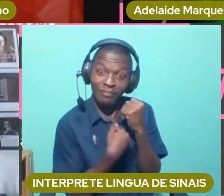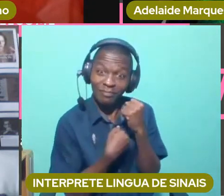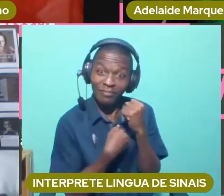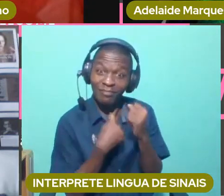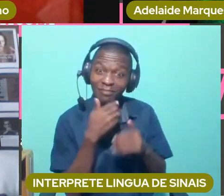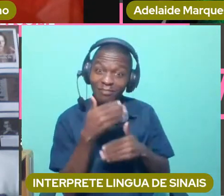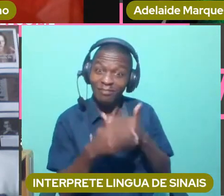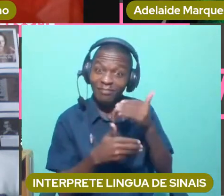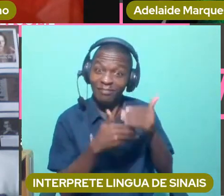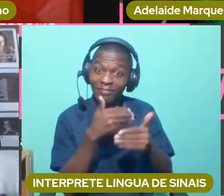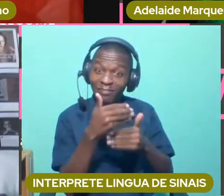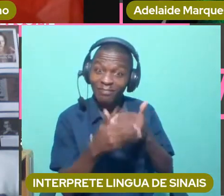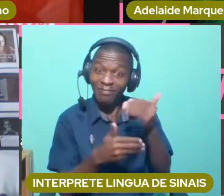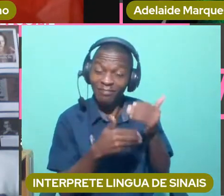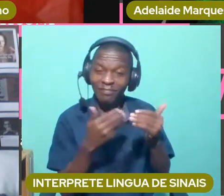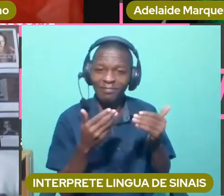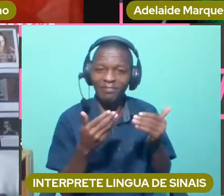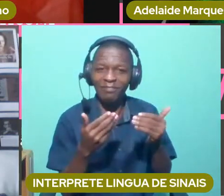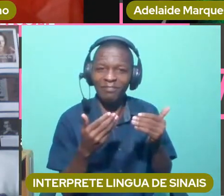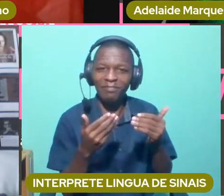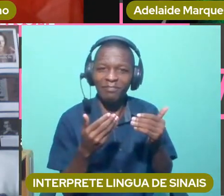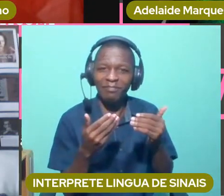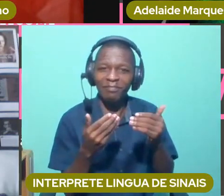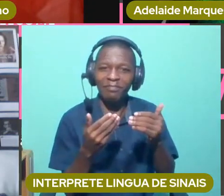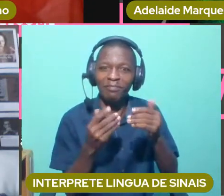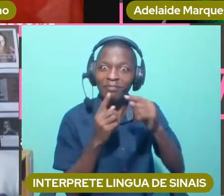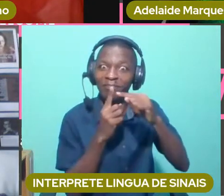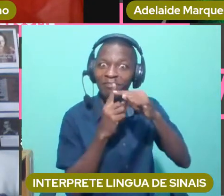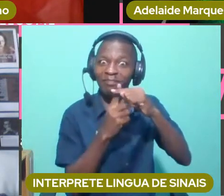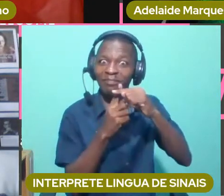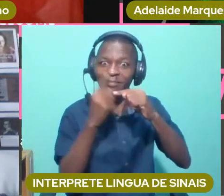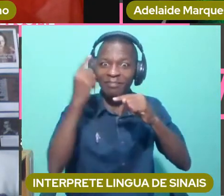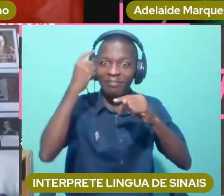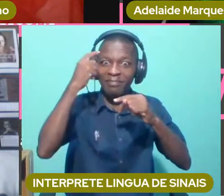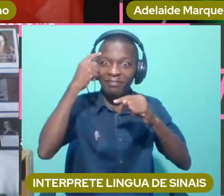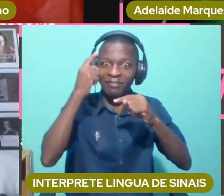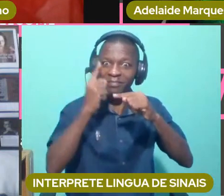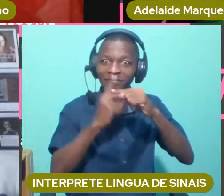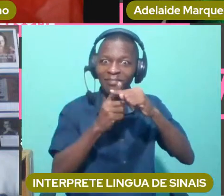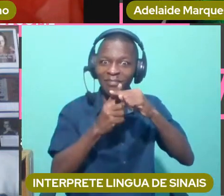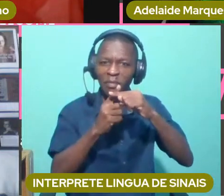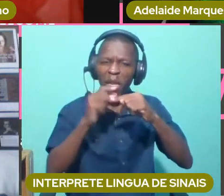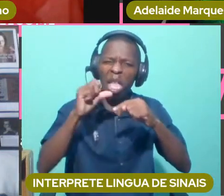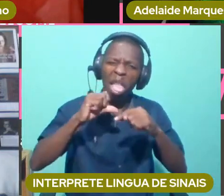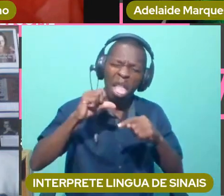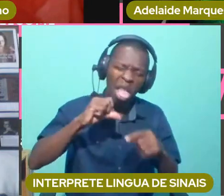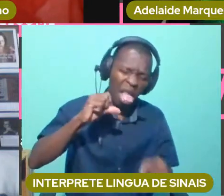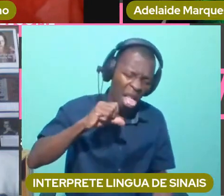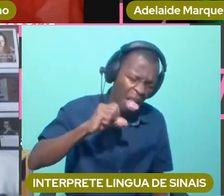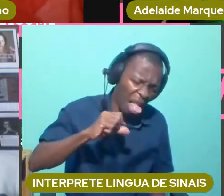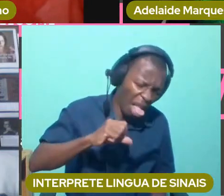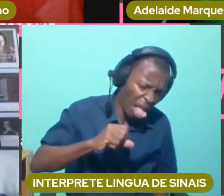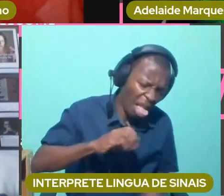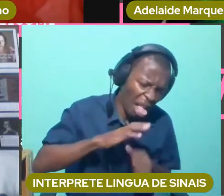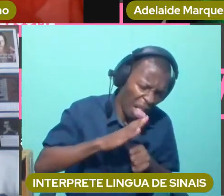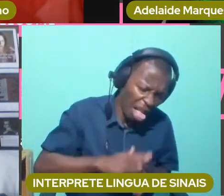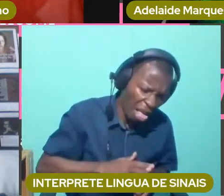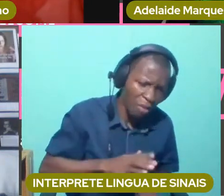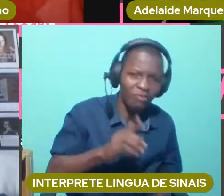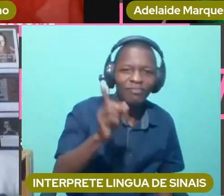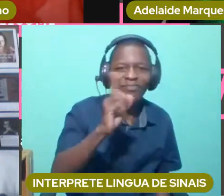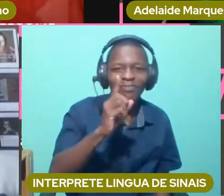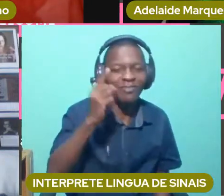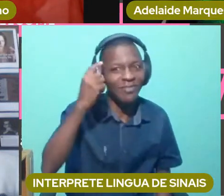fosse uma pessoa não me sentindo, não me sentindo, poderia dizer, discriminada no seio da